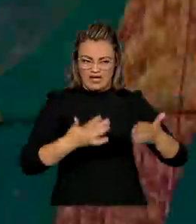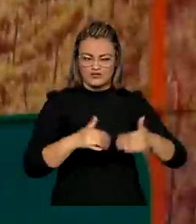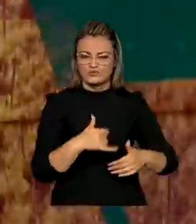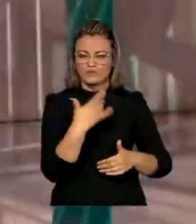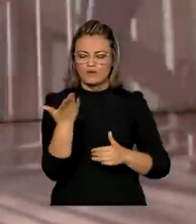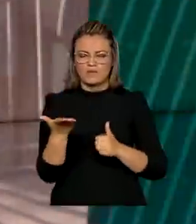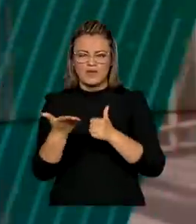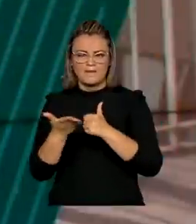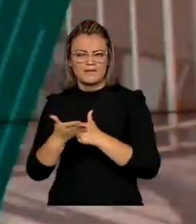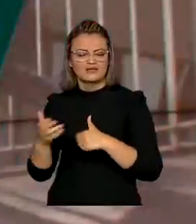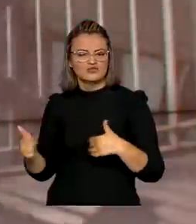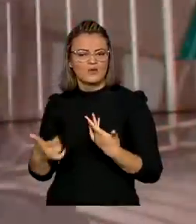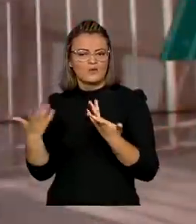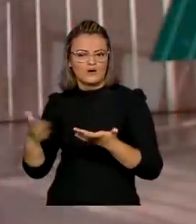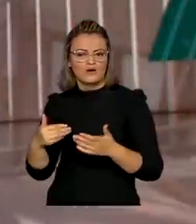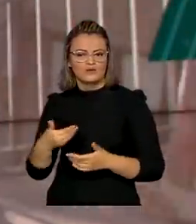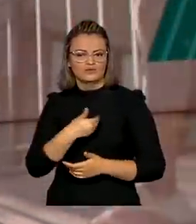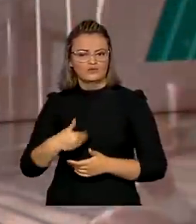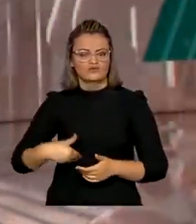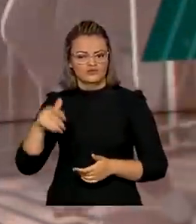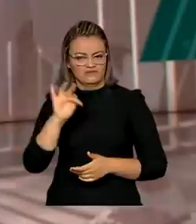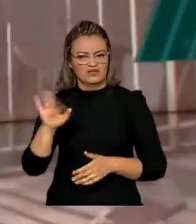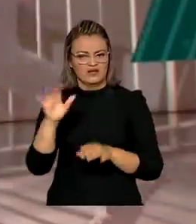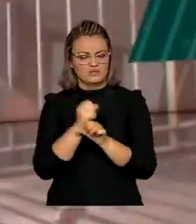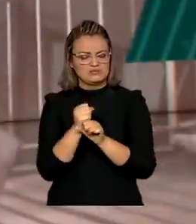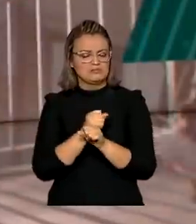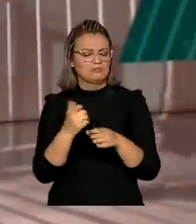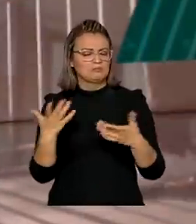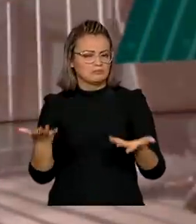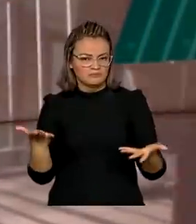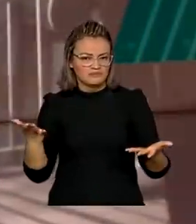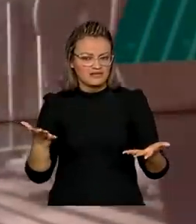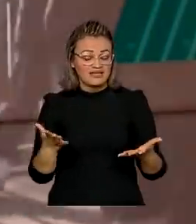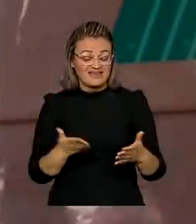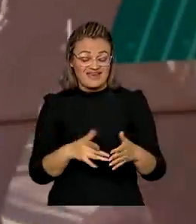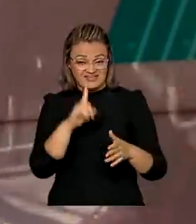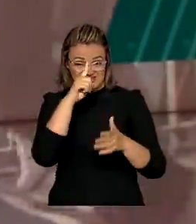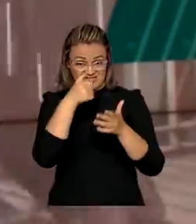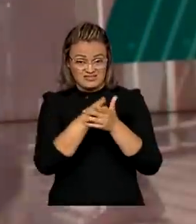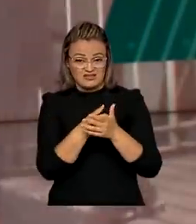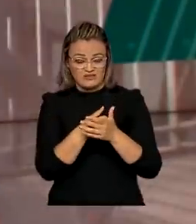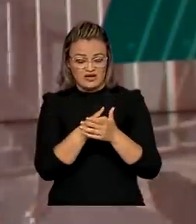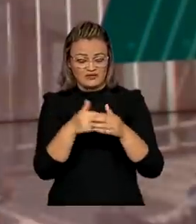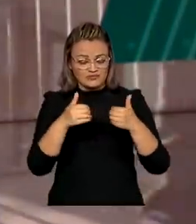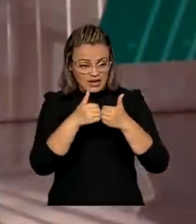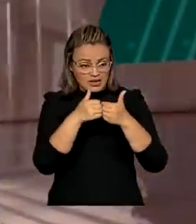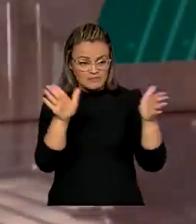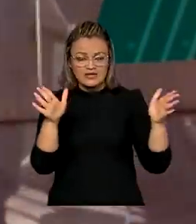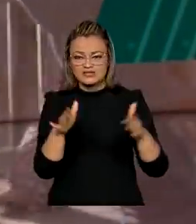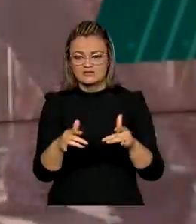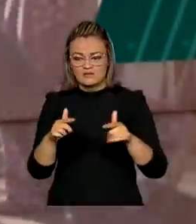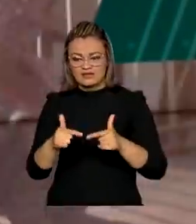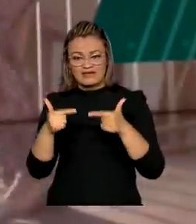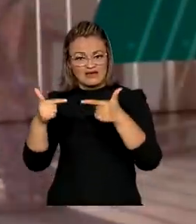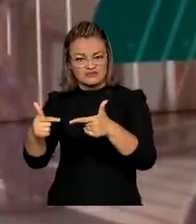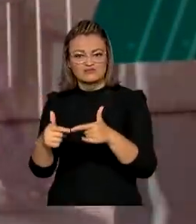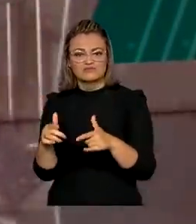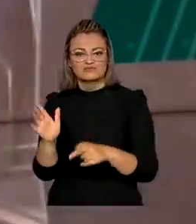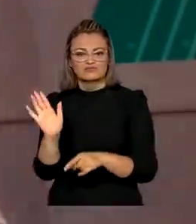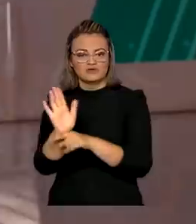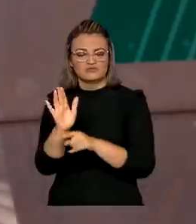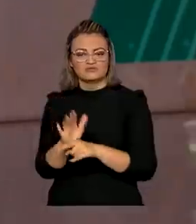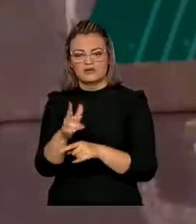previsão de receitas do governo federal para este ano. A medida destrava investimentos e vai permitir ações de apoio aos